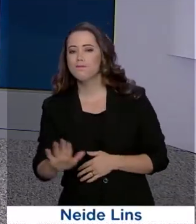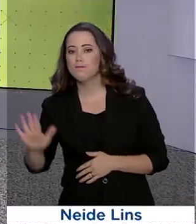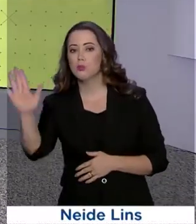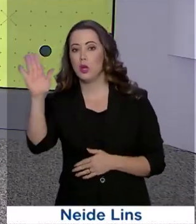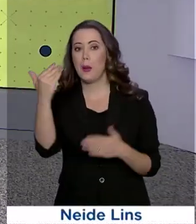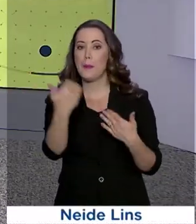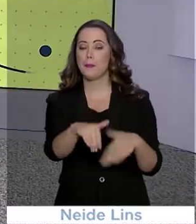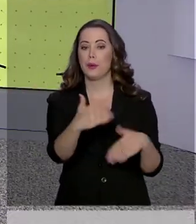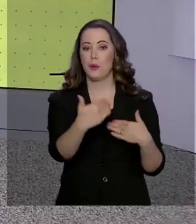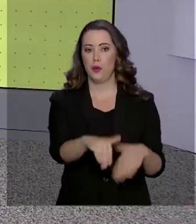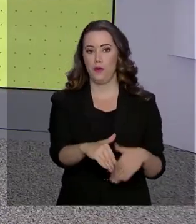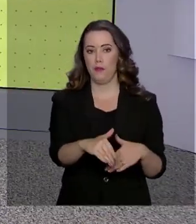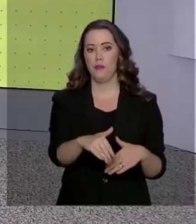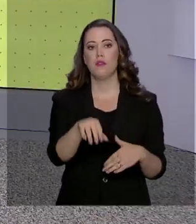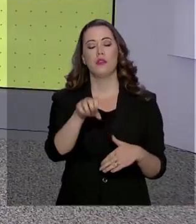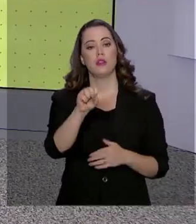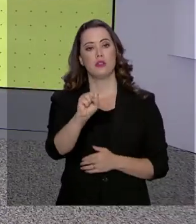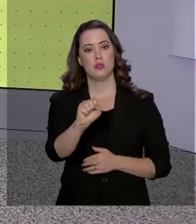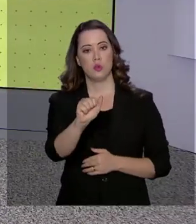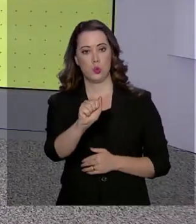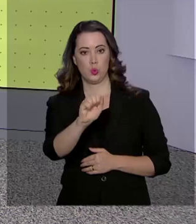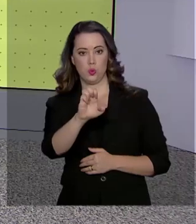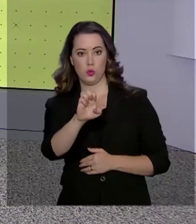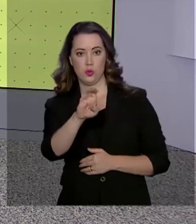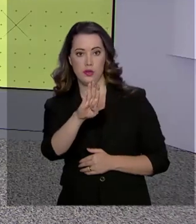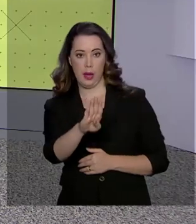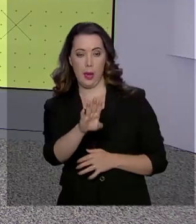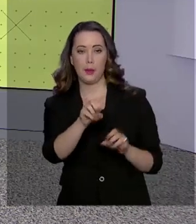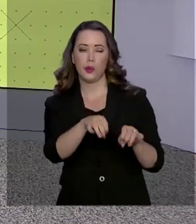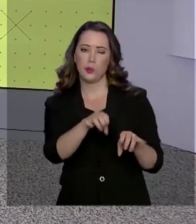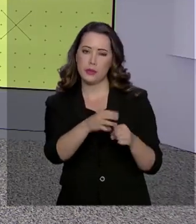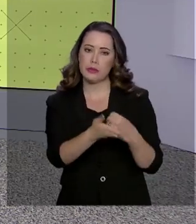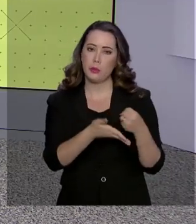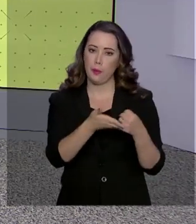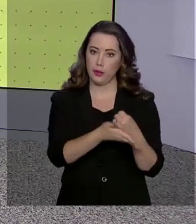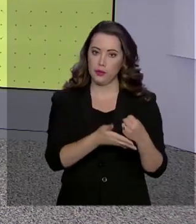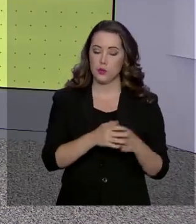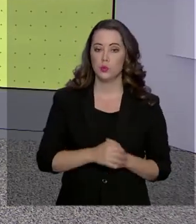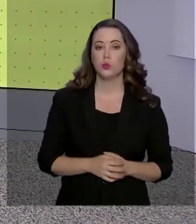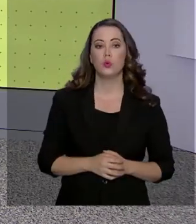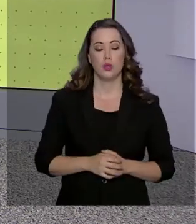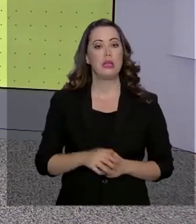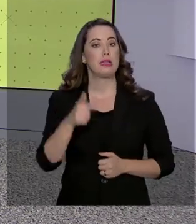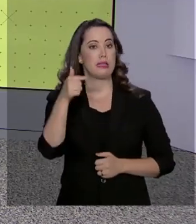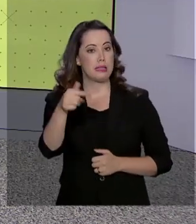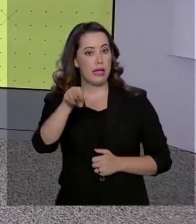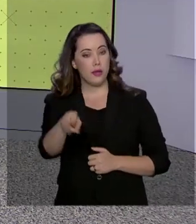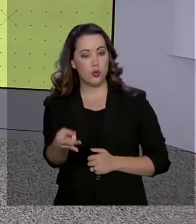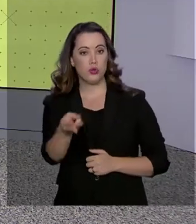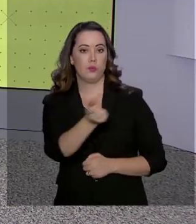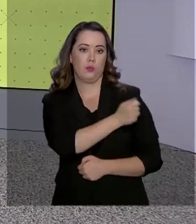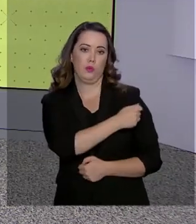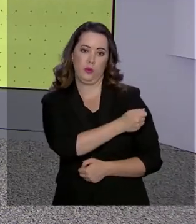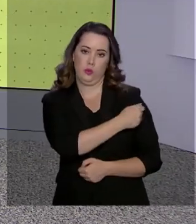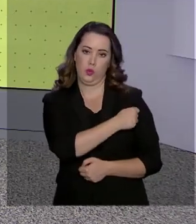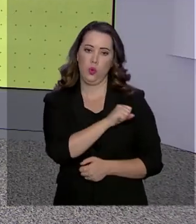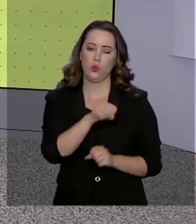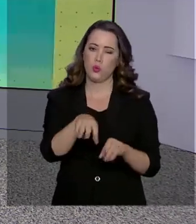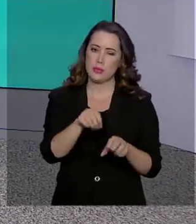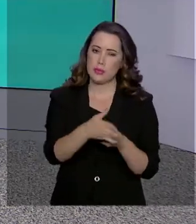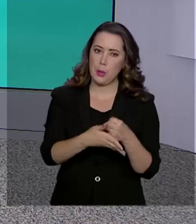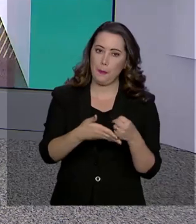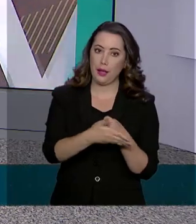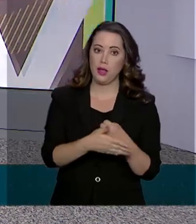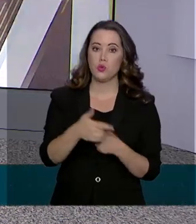das provas do Sistema de Avaliação da Educação Básica, Saeb 2019. Ao todo, 7 milhões de estudantes da educação básica,